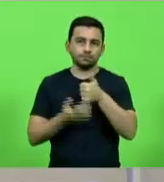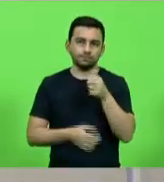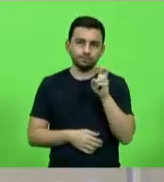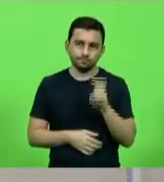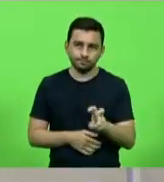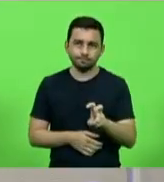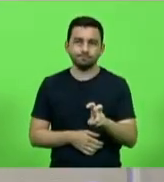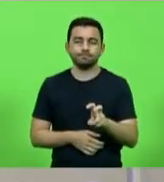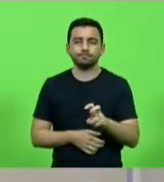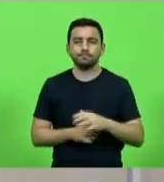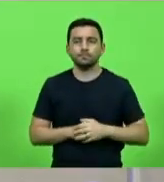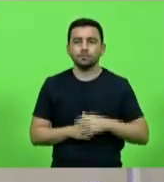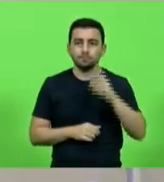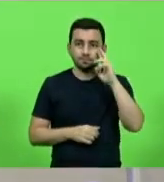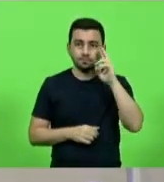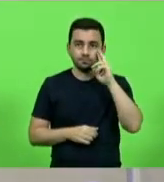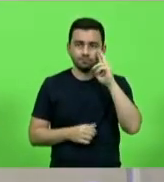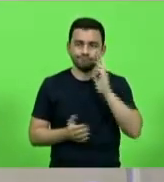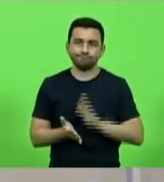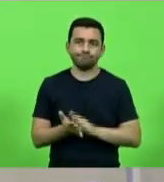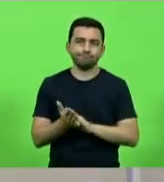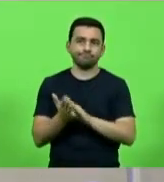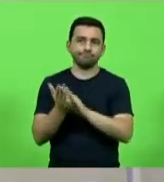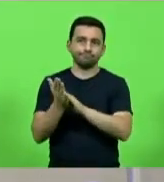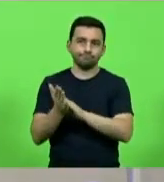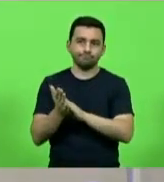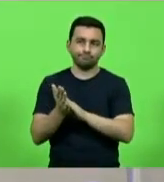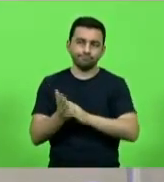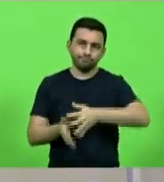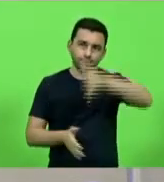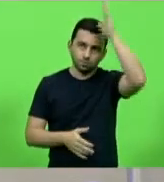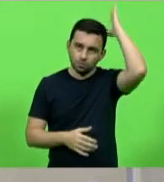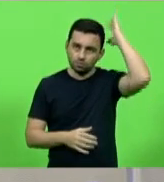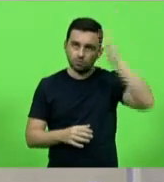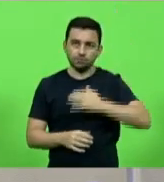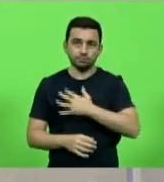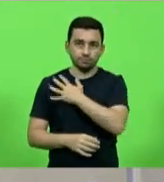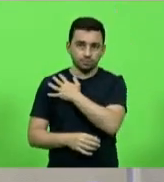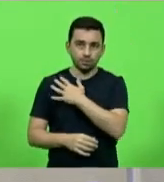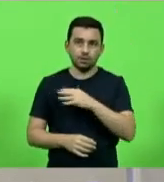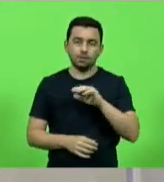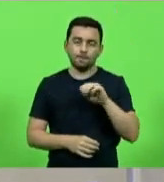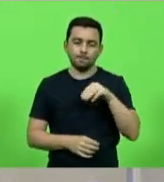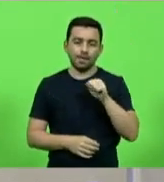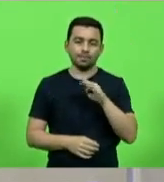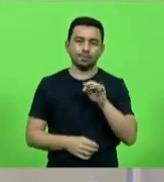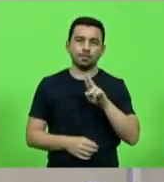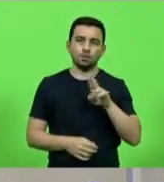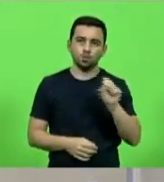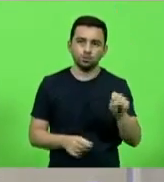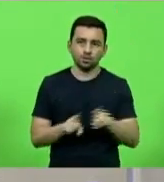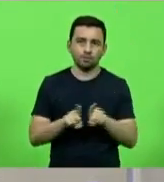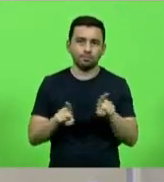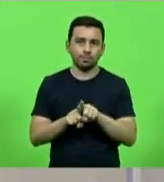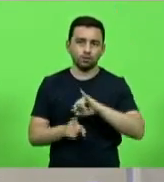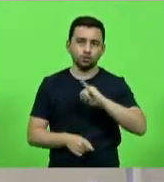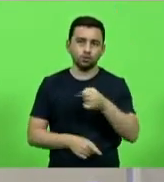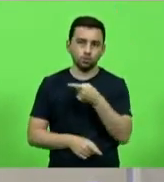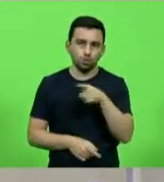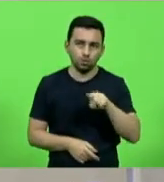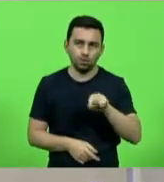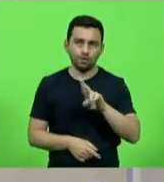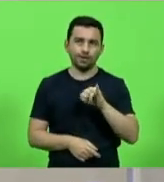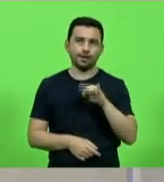Rodrigo Minotto, manifestando aplausos aos bombeiros militares, sargento Matheus Maciel Batista e soldado João Ricardo